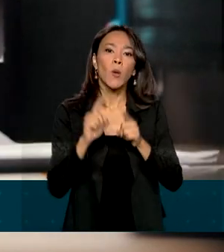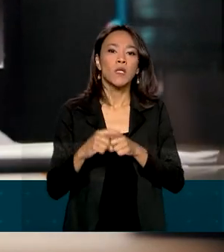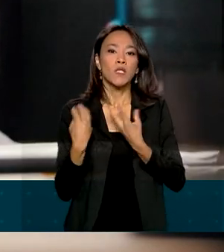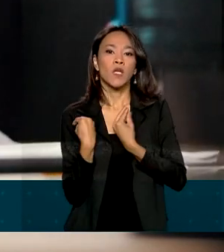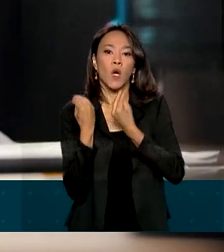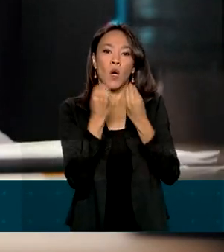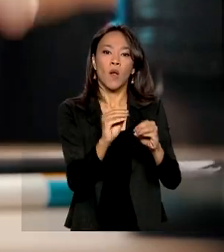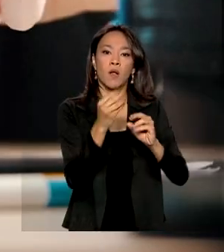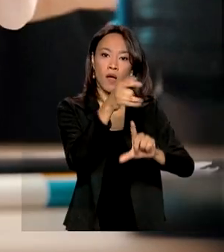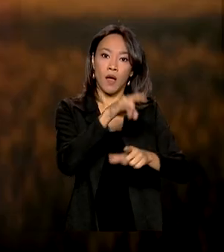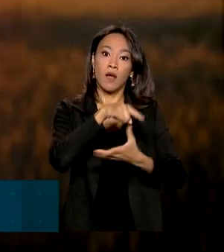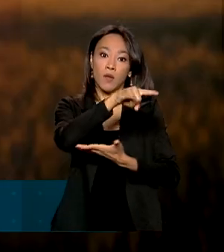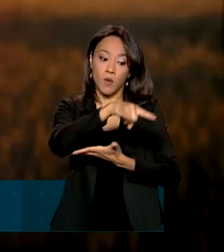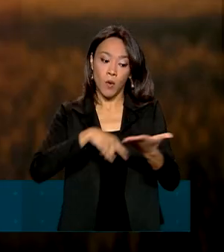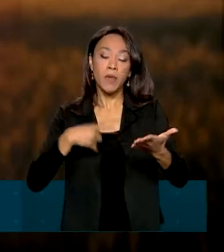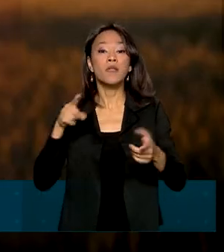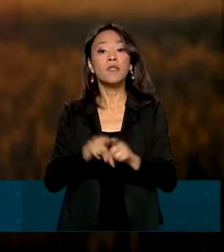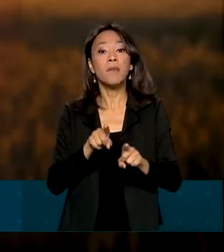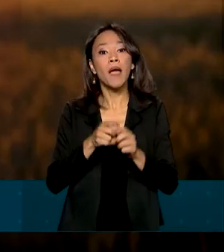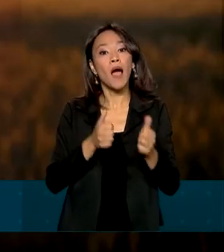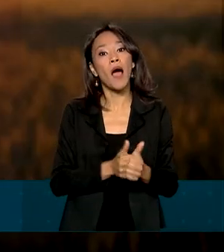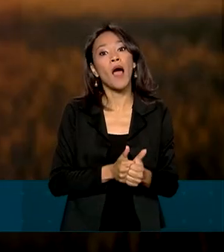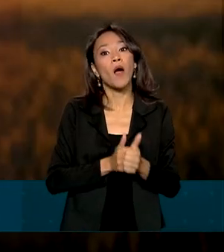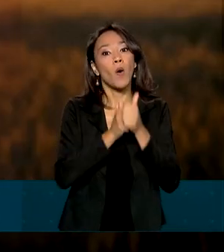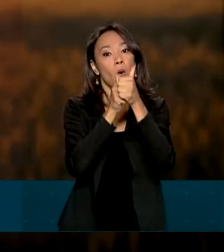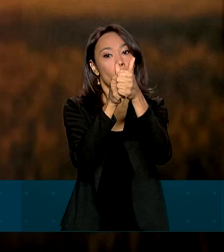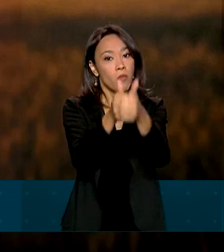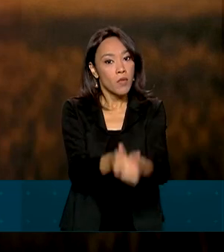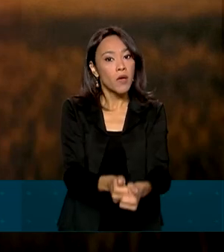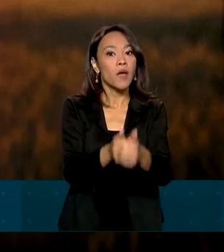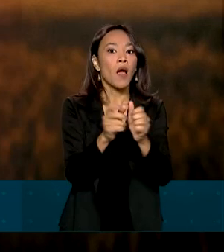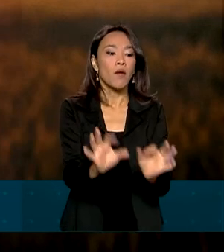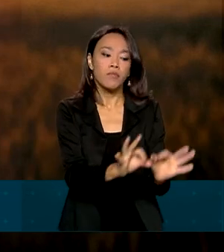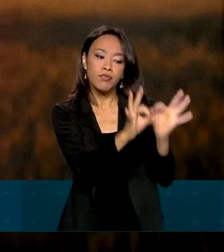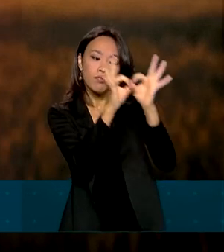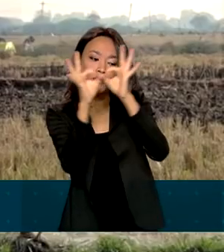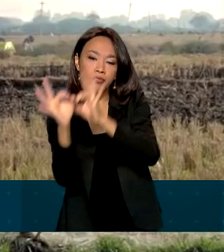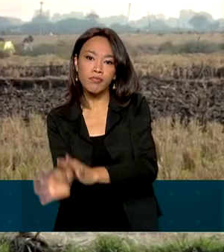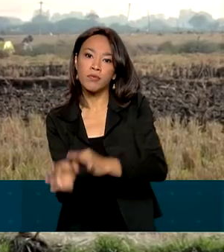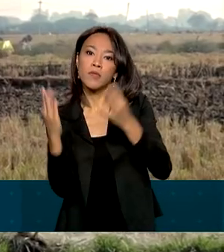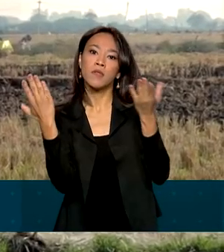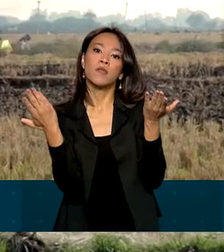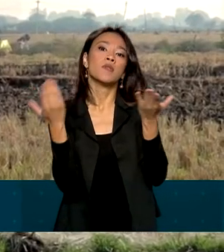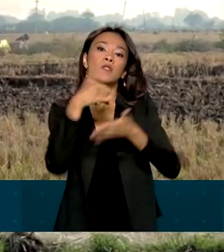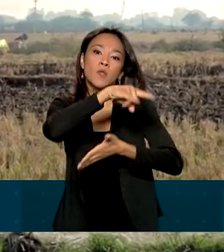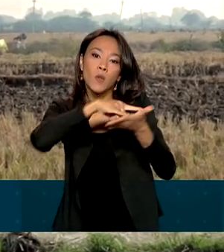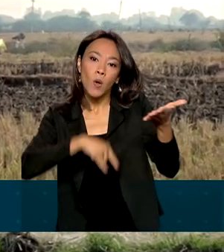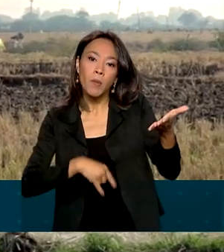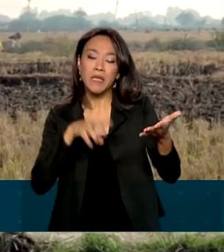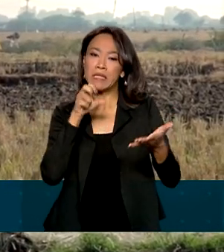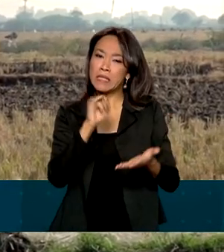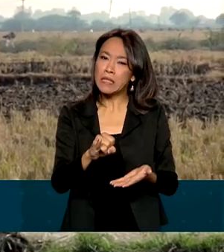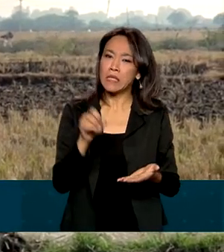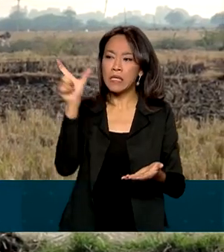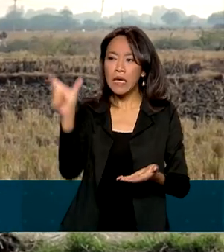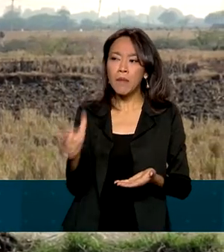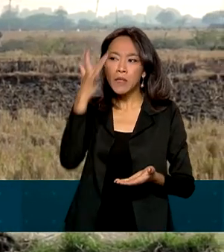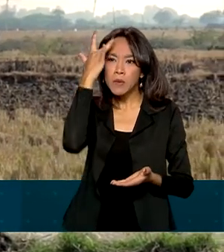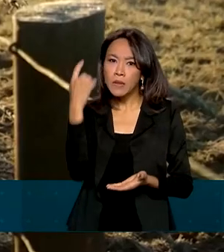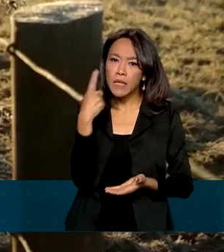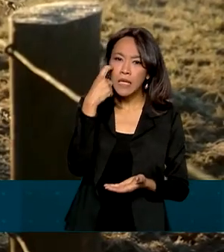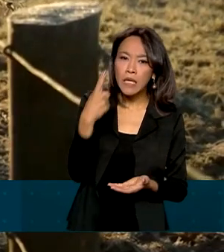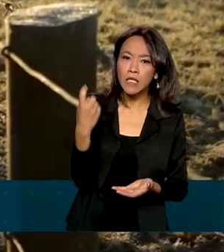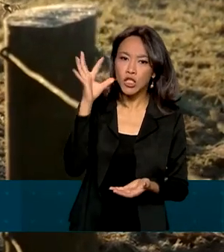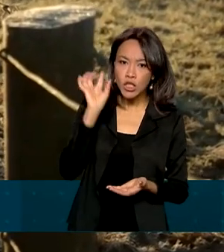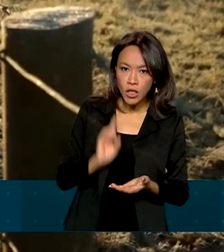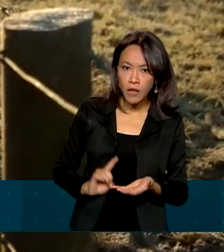acompanhamento de requerimentos. O sistema vai conferir os dados automaticamente e verificar se o interessado está apto a receber